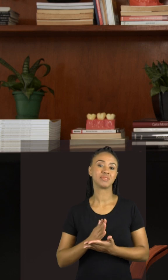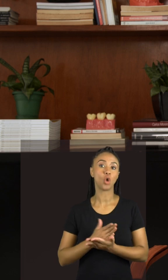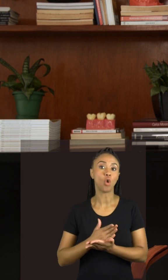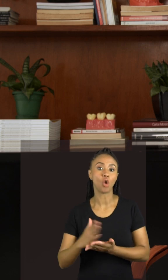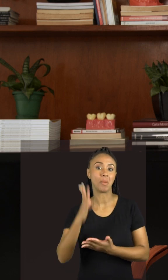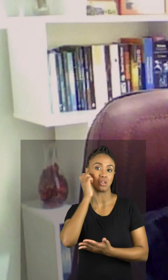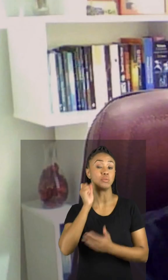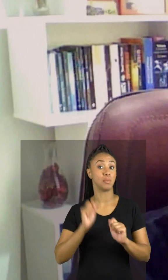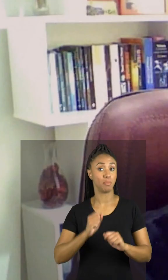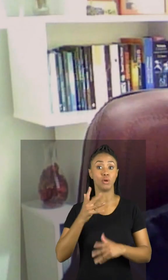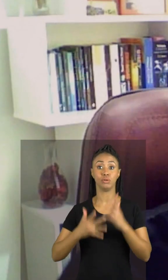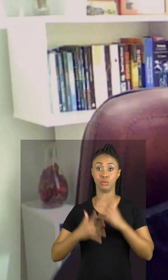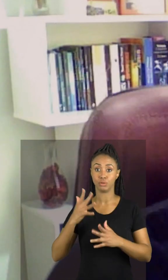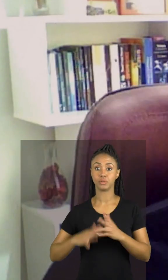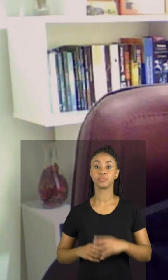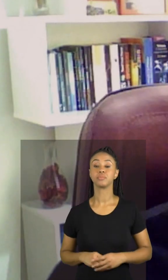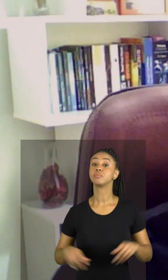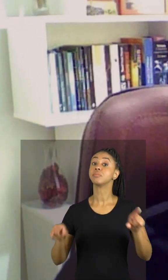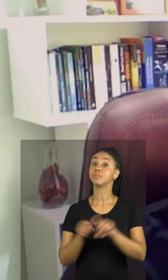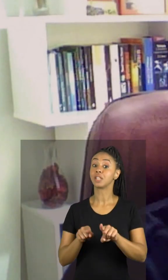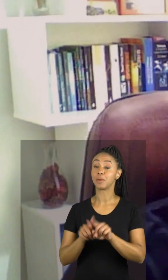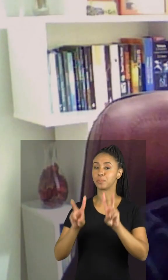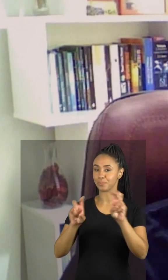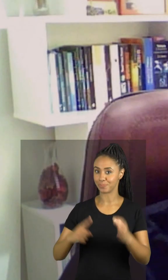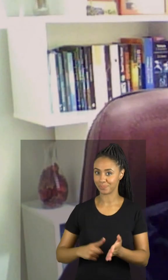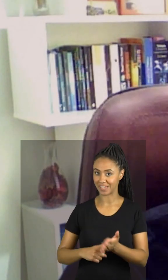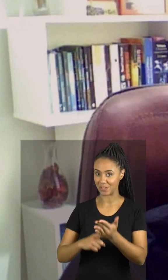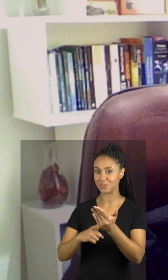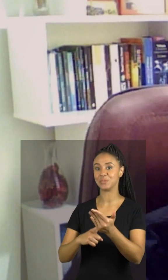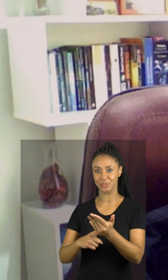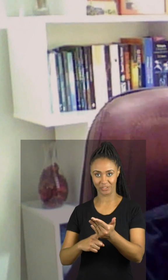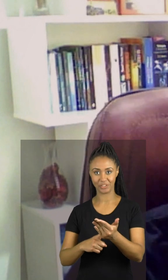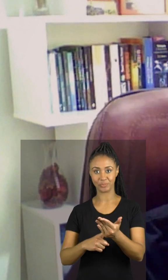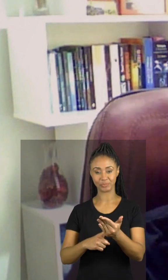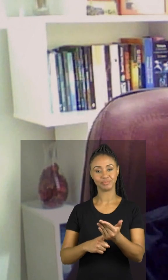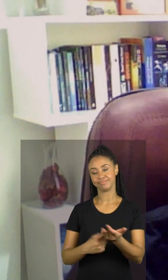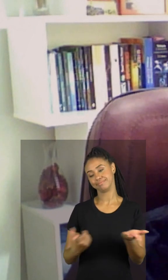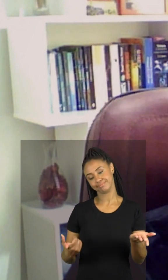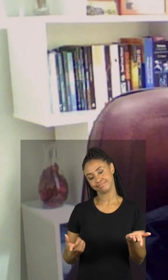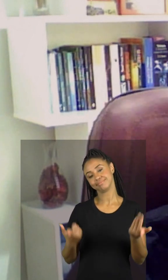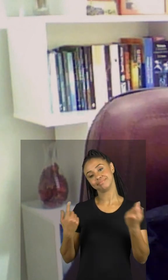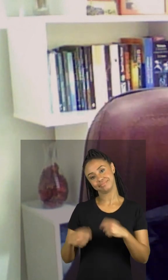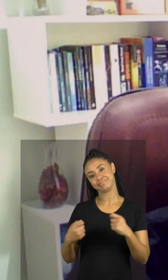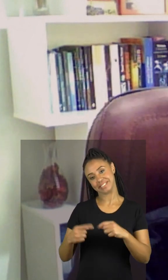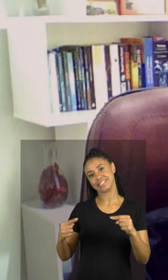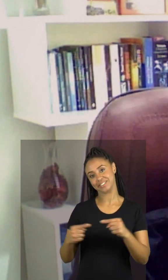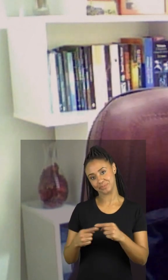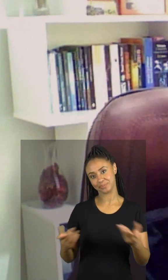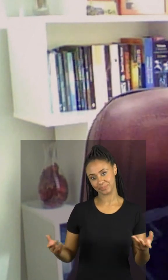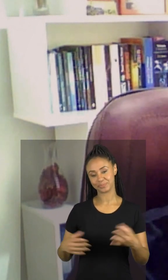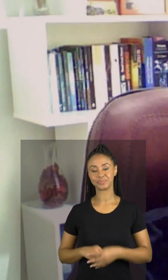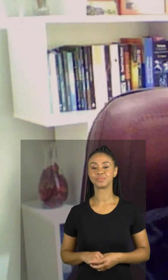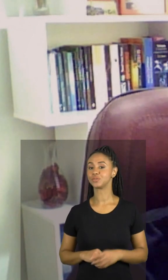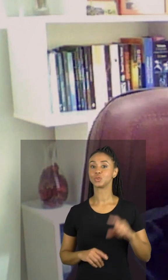o início do sono. Em relação às tecnologias, então, falando sobre higiene de sono, não tem como não falar sobre as tecnologias,